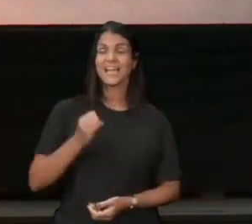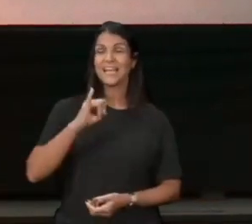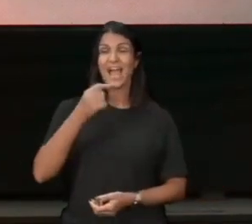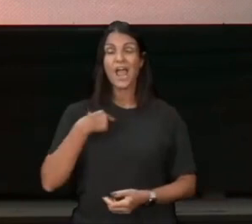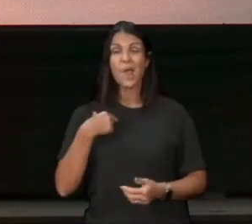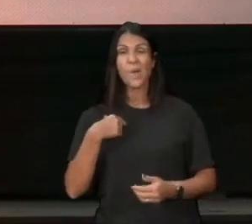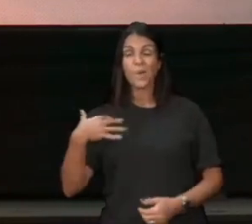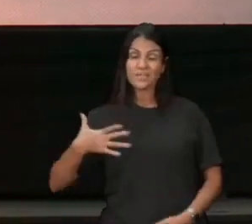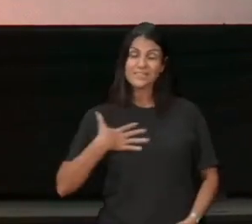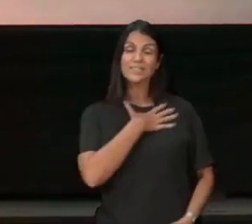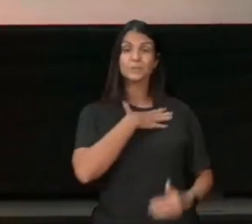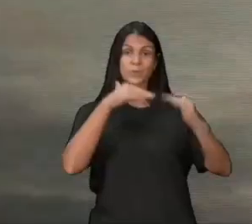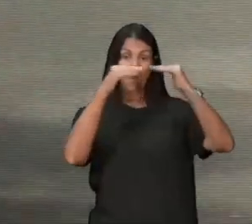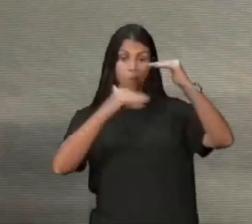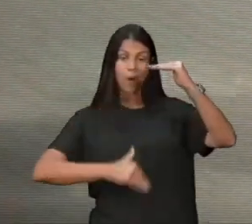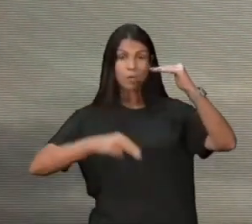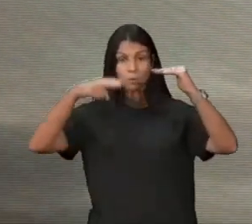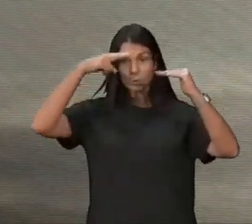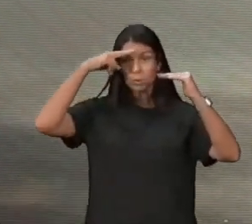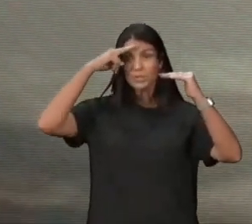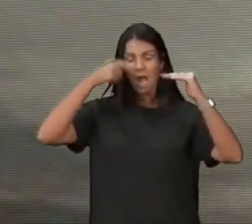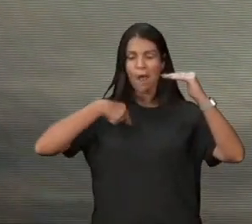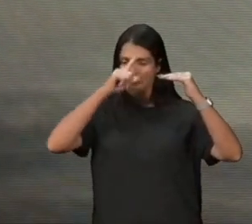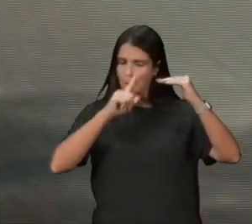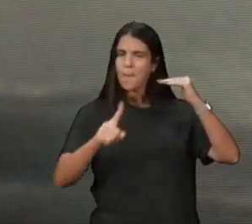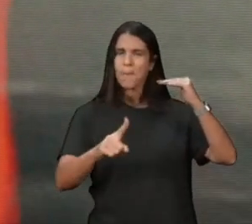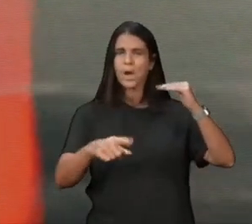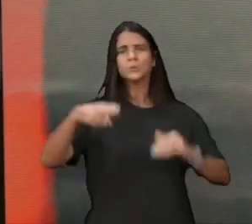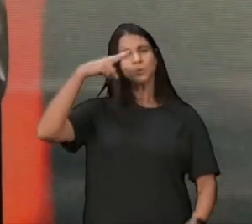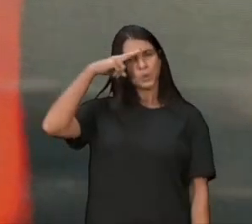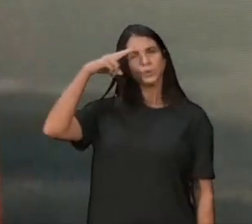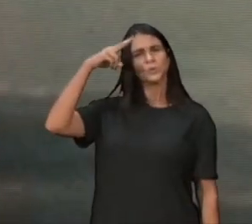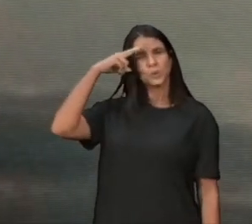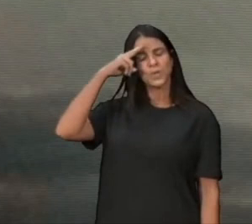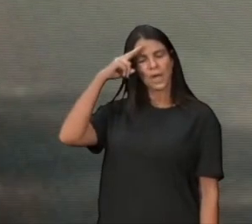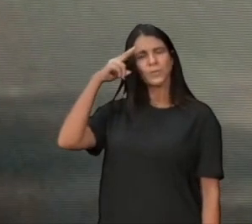faça isso, e ele faz, pensa num cara, que sabe hierarquia,